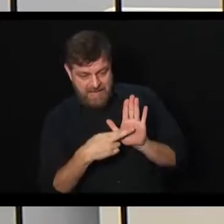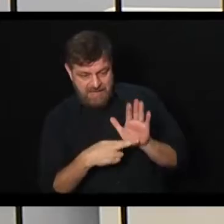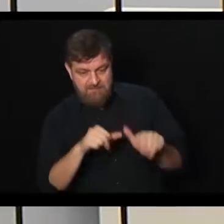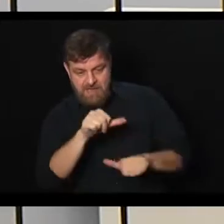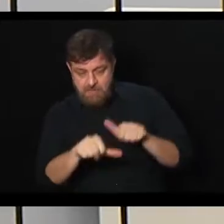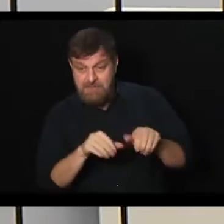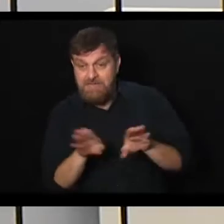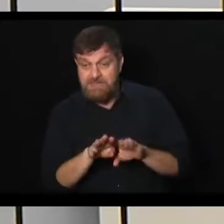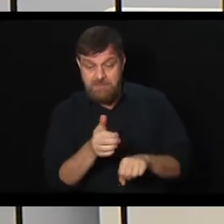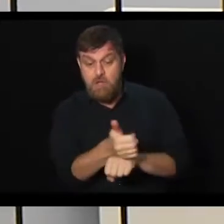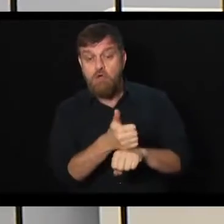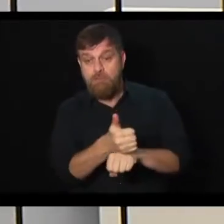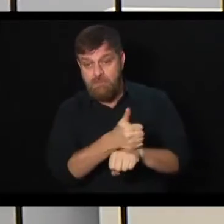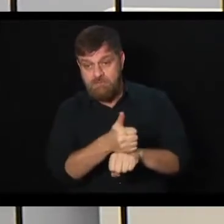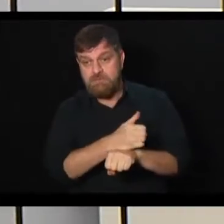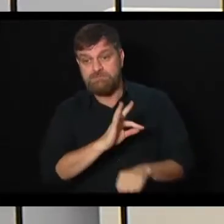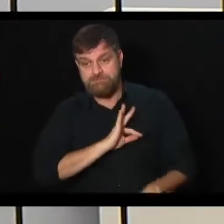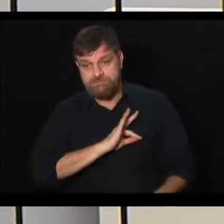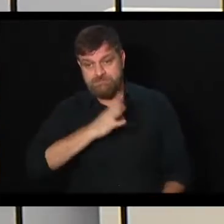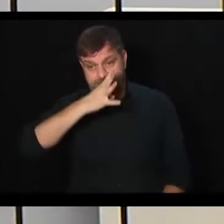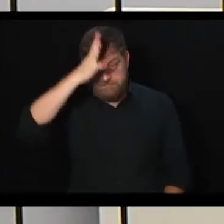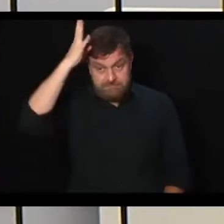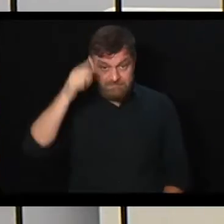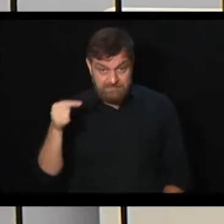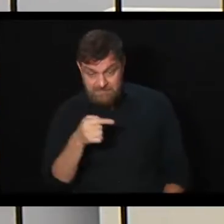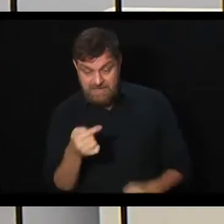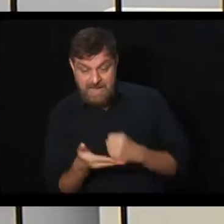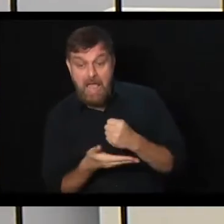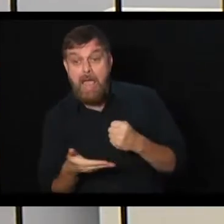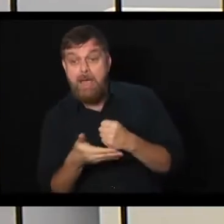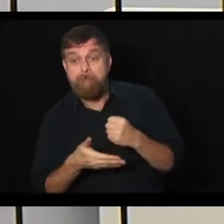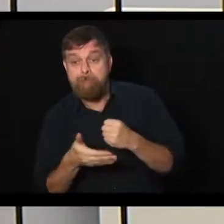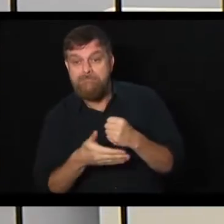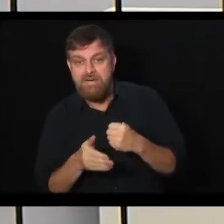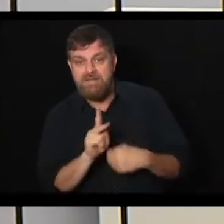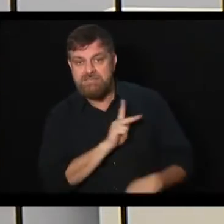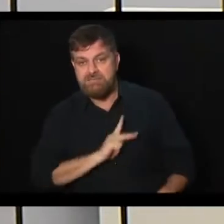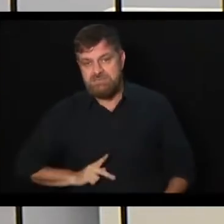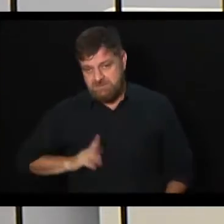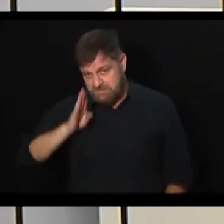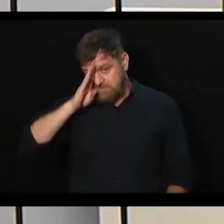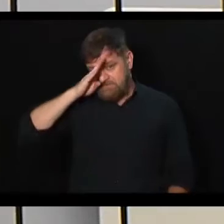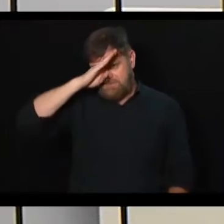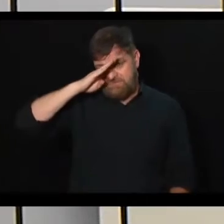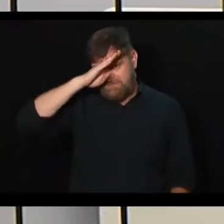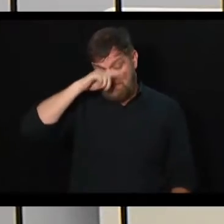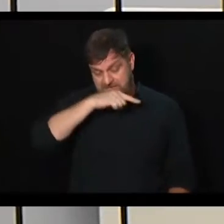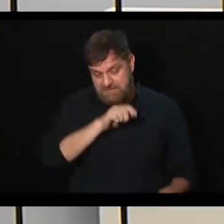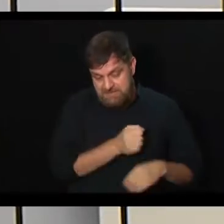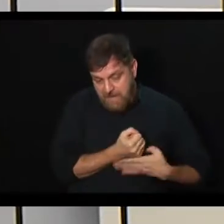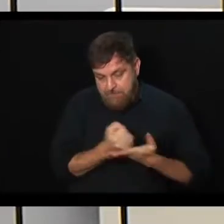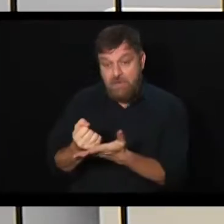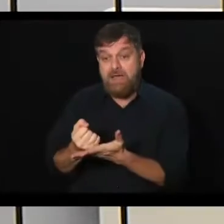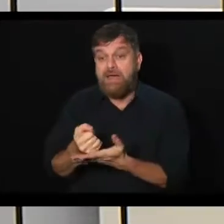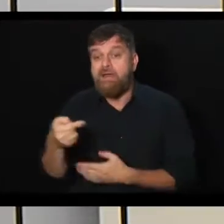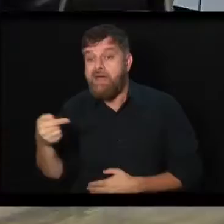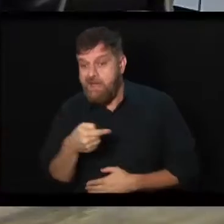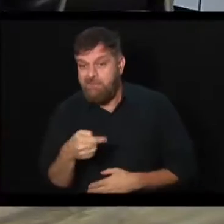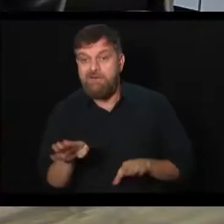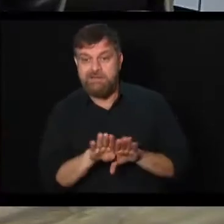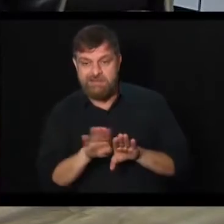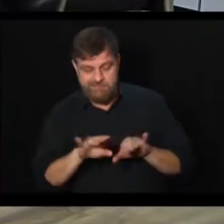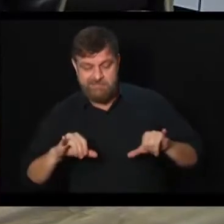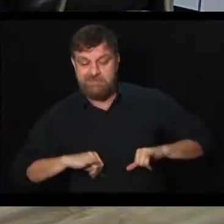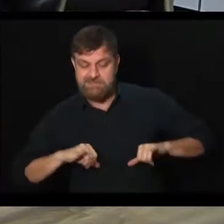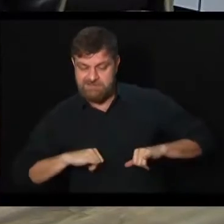inclusive, aquilo que teoricamente era uma base social do Bolsonaro, que apoiou o Bolsonaro, enfim. A gente vai, então,